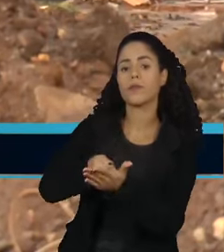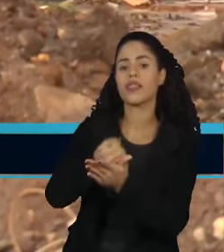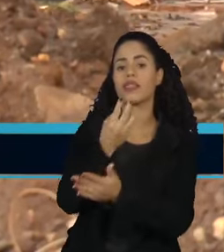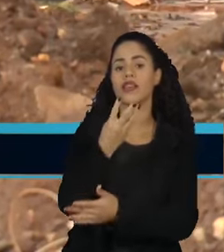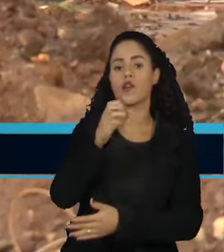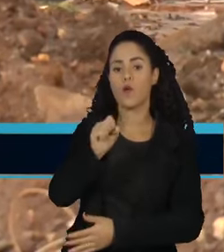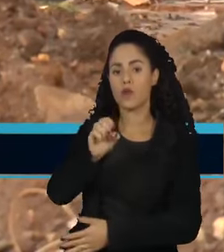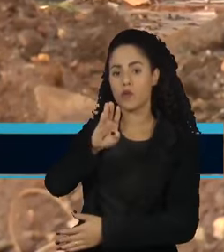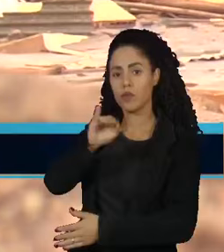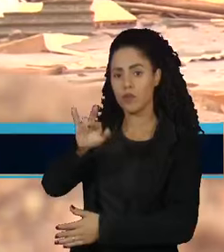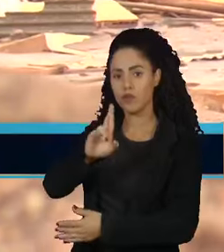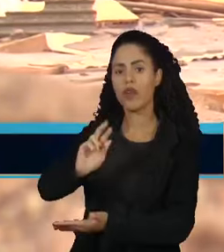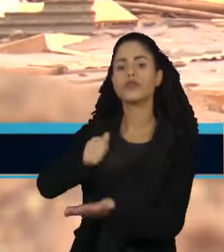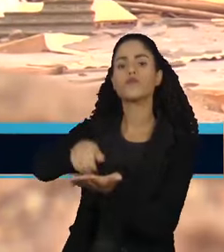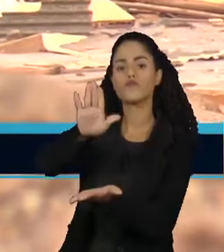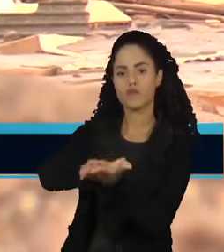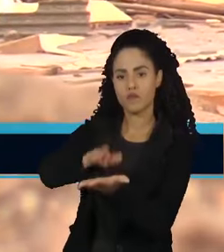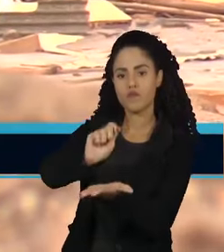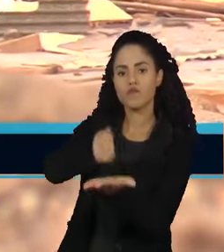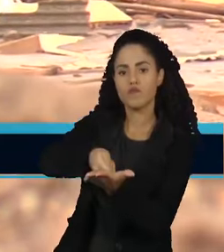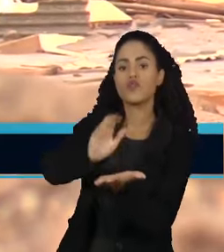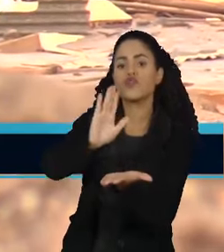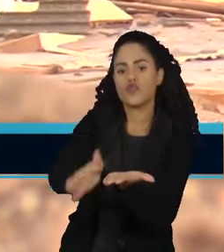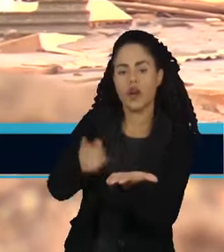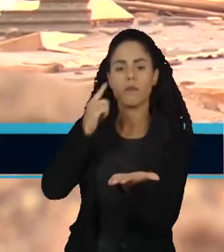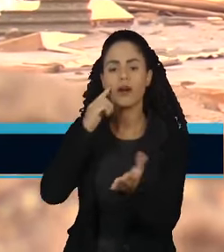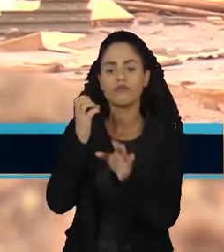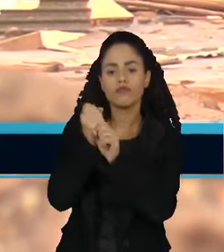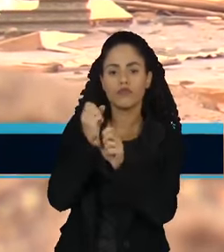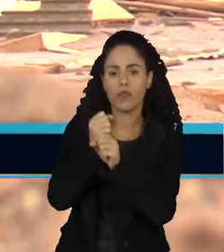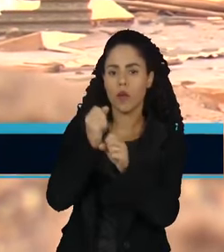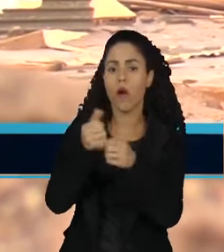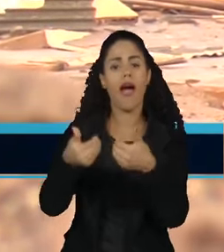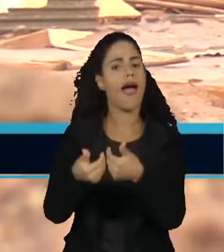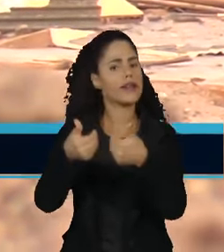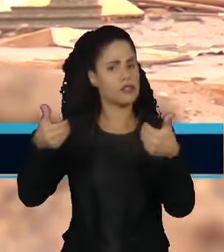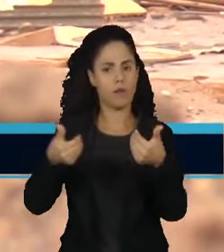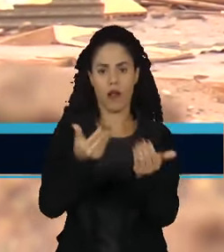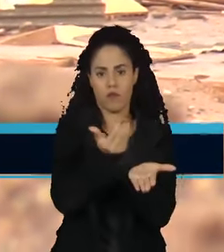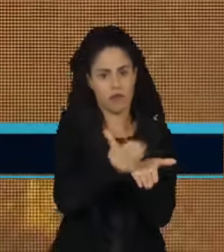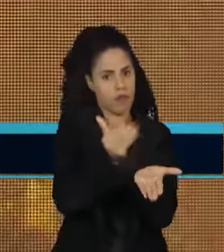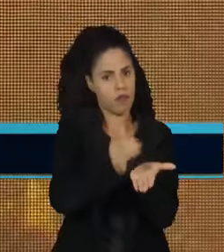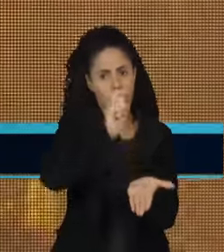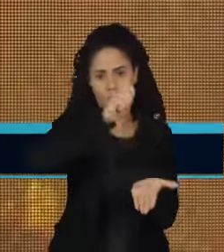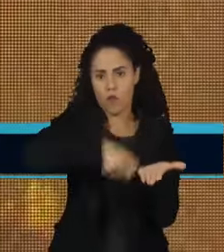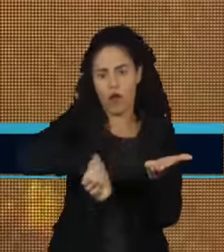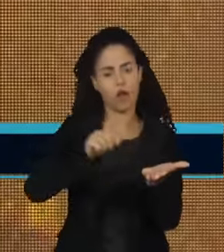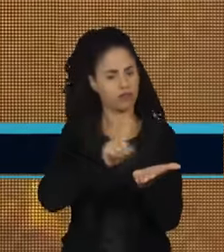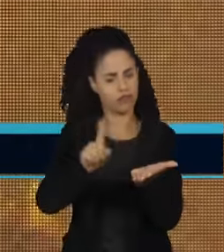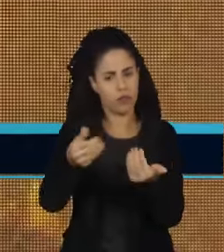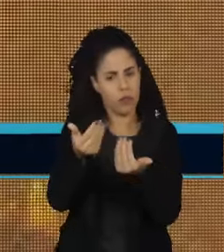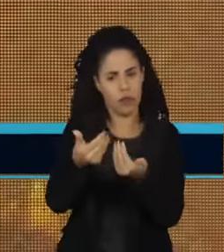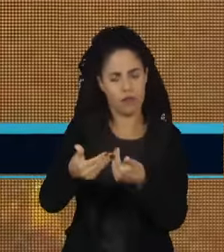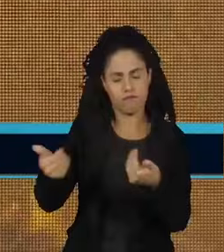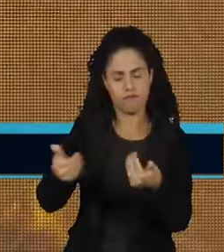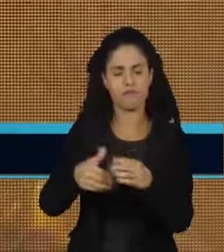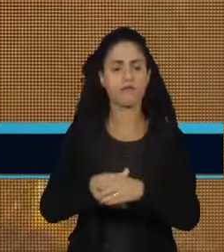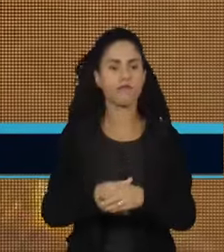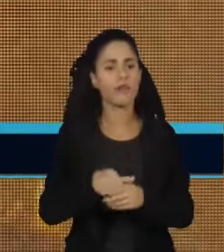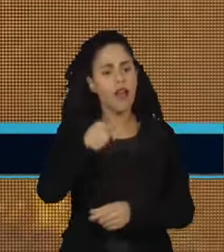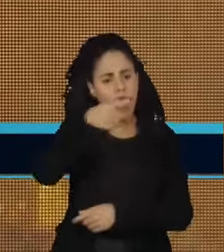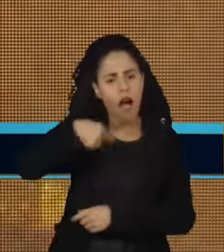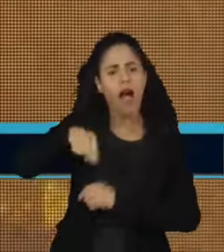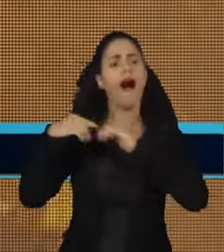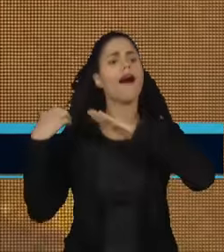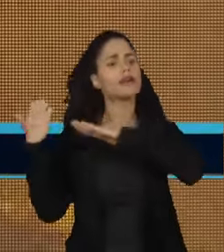bilhões em multas. O valor não faz parte do acordo assinado hoje. Eu espero que as empresas